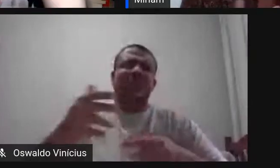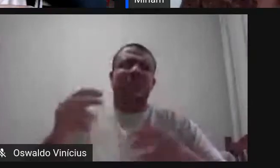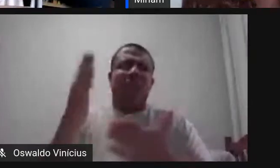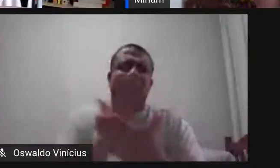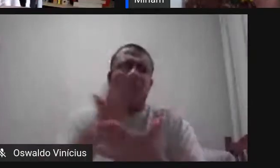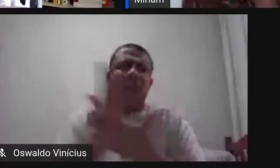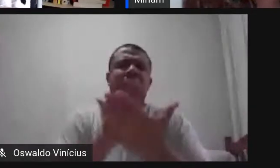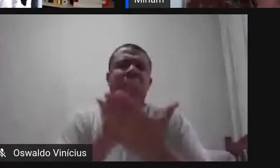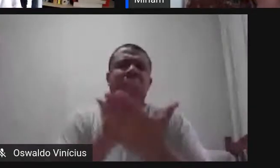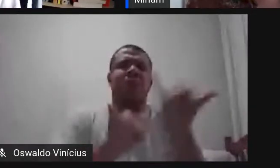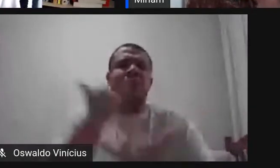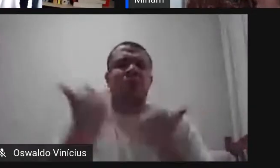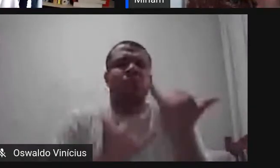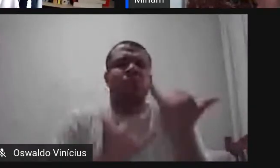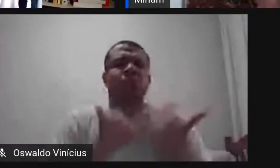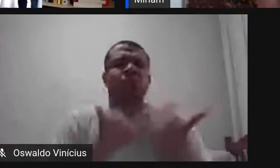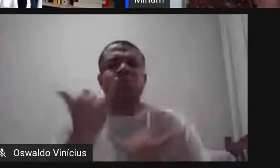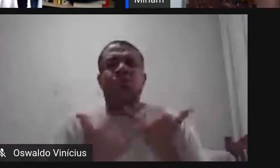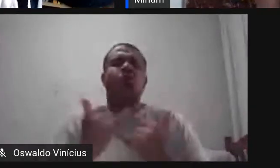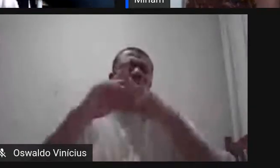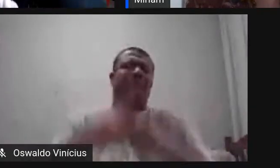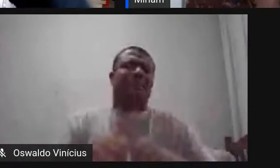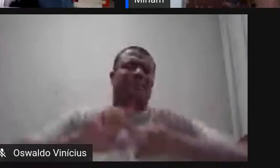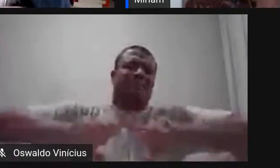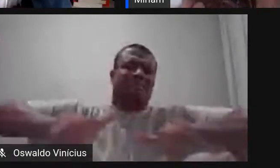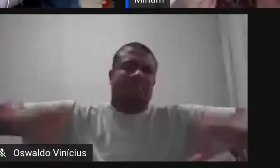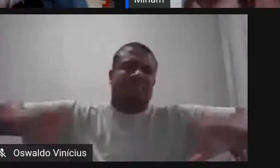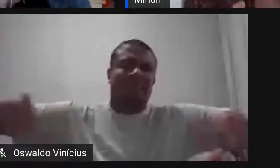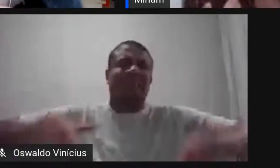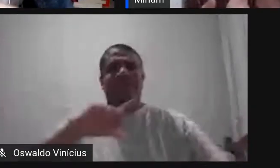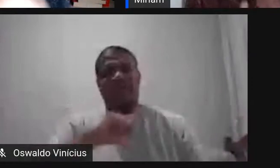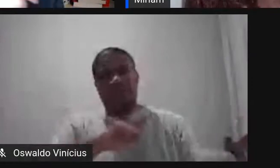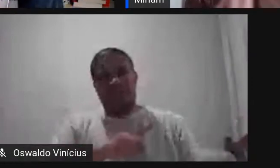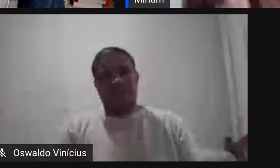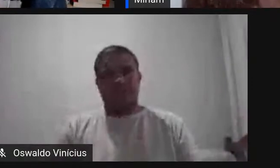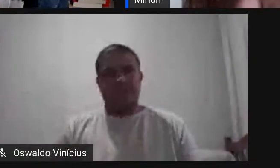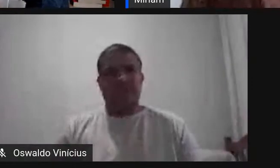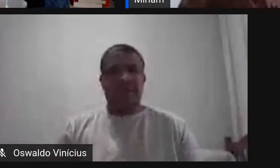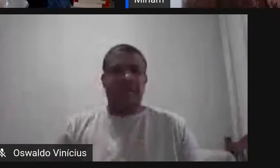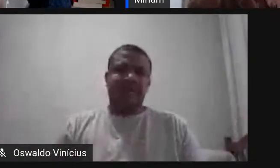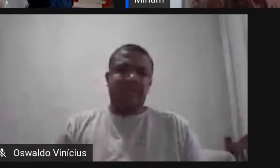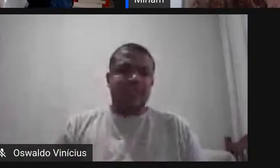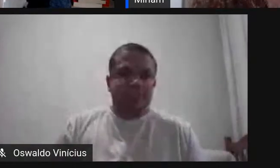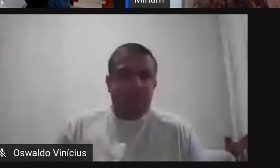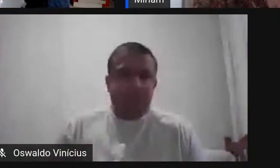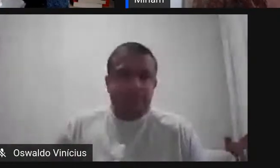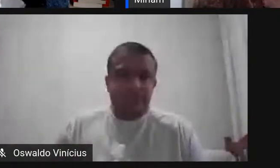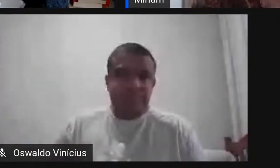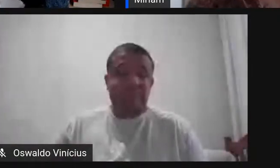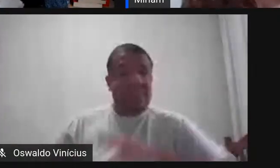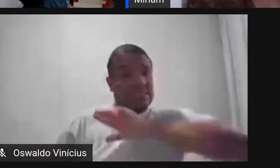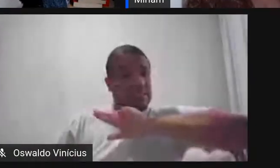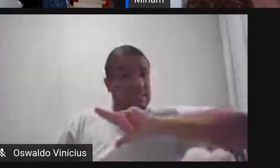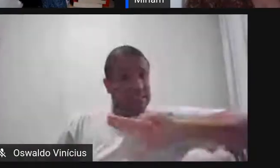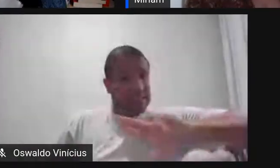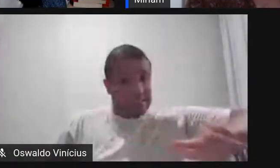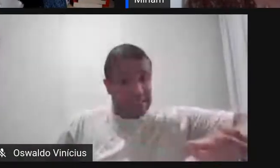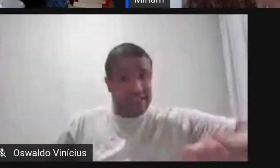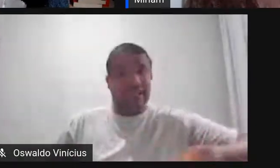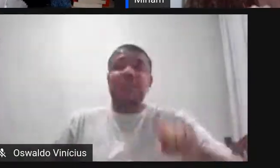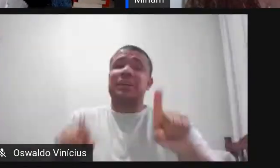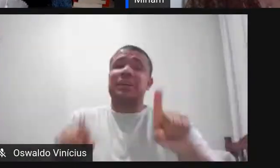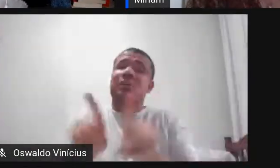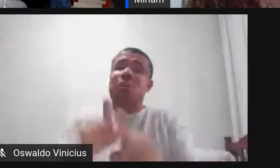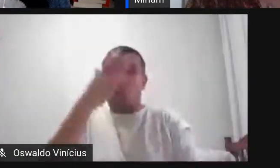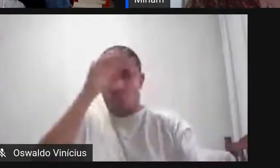infinidade de coisas como Shakespeare né Clara assim tem tanta tem tanta coisa que é Shakespeare e as pessoas não se dão conta